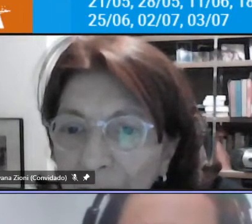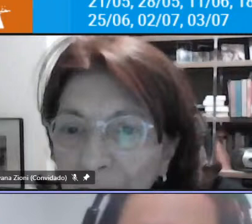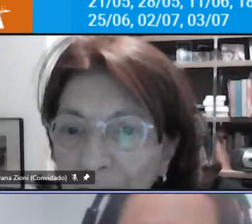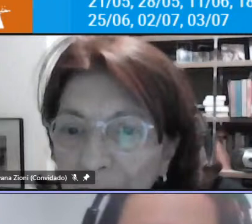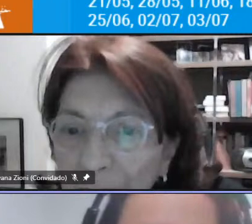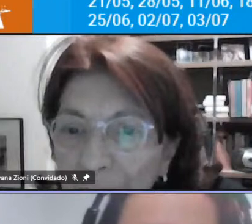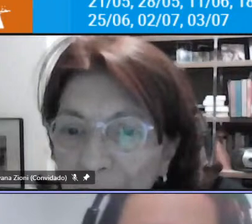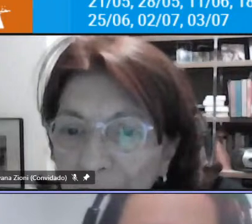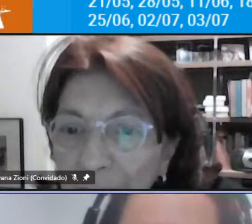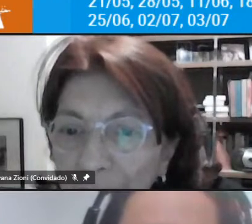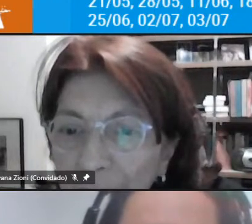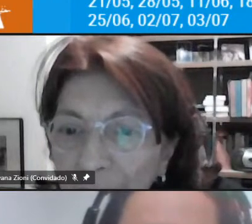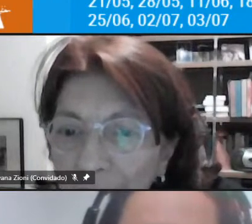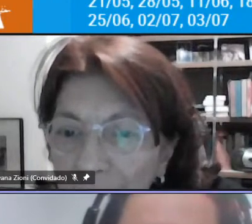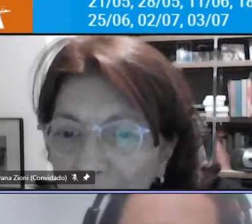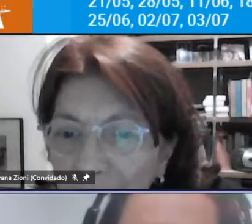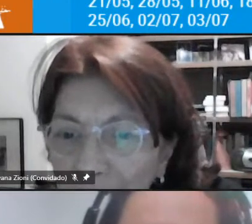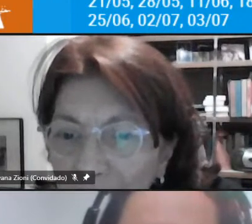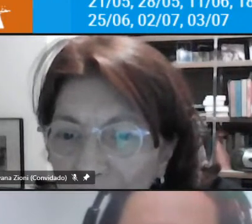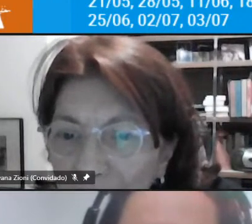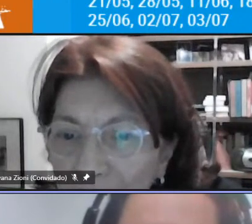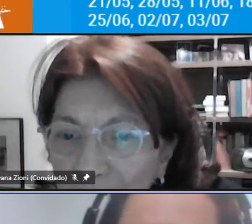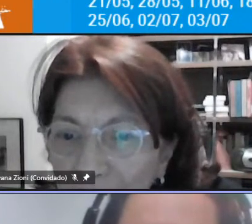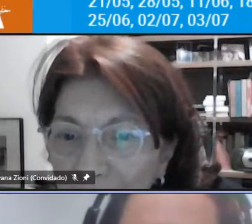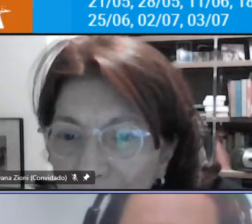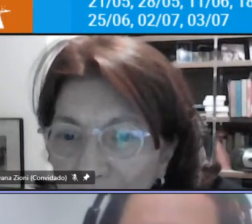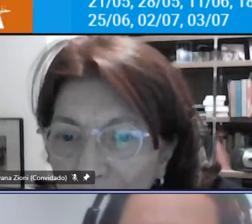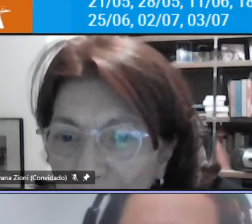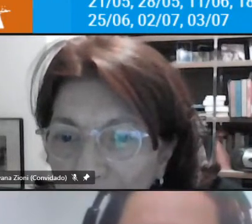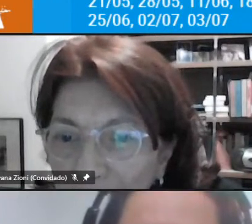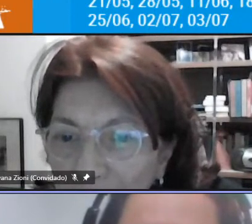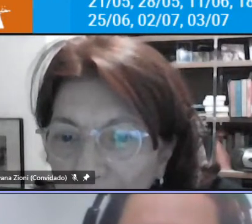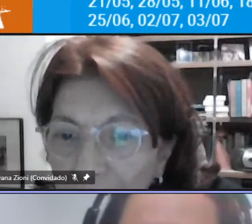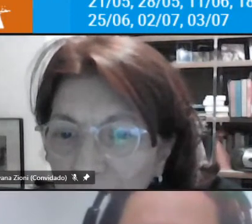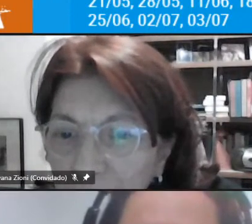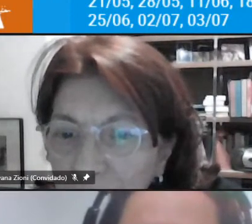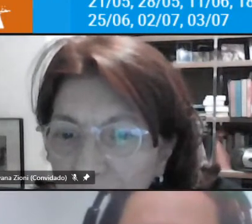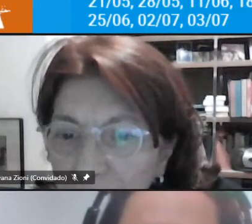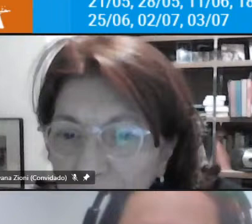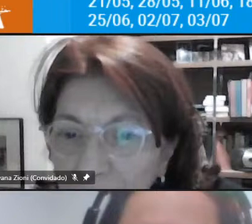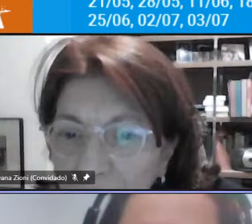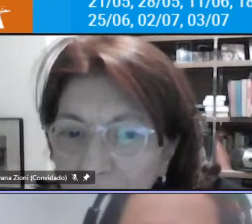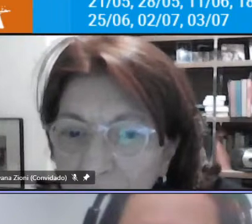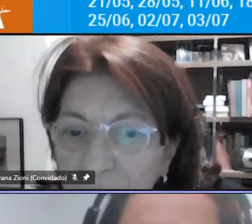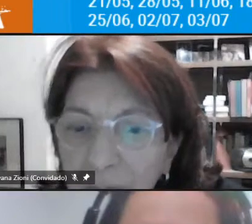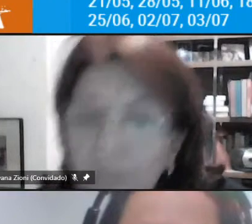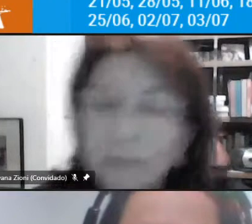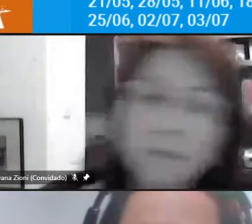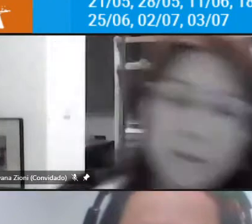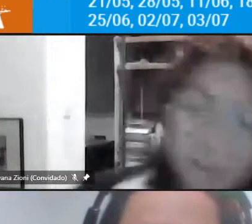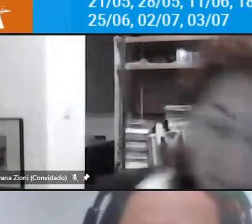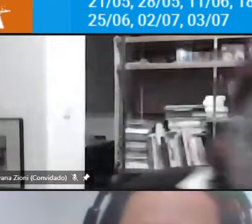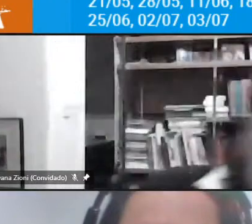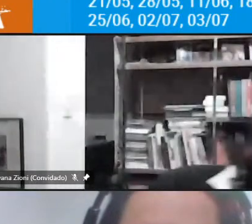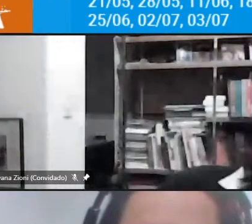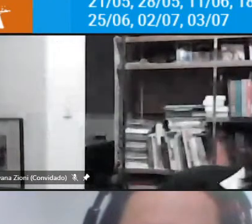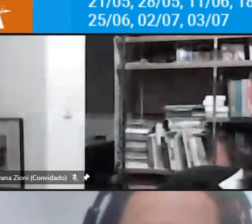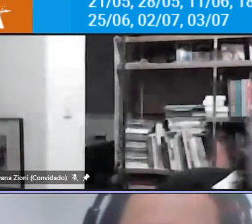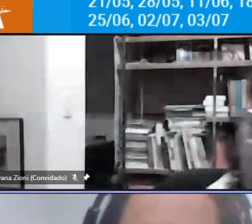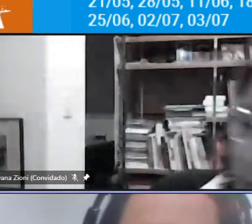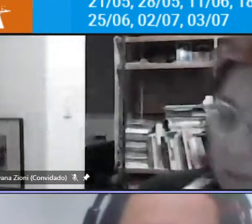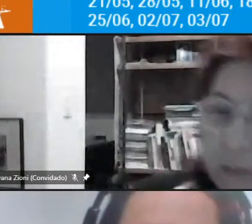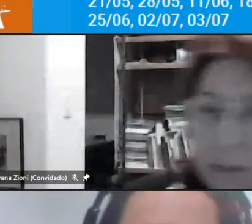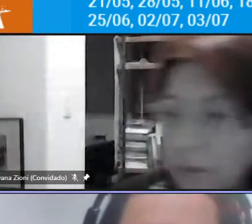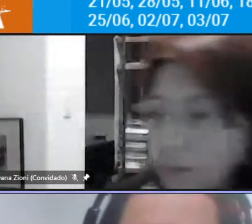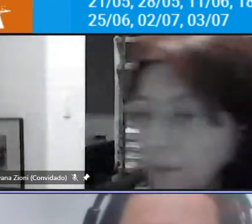também querem fazer comentar com a câmera com o microfone eu faço as inscrições agora tá Bruna